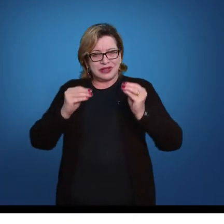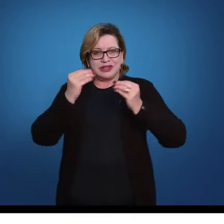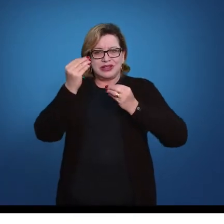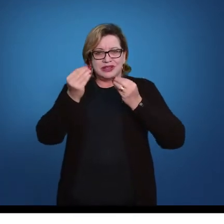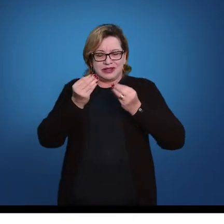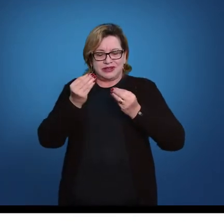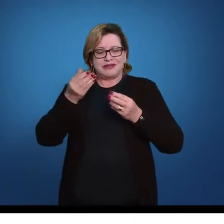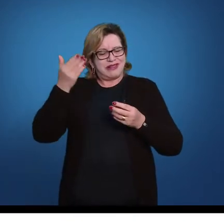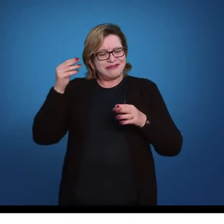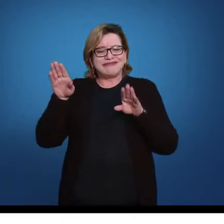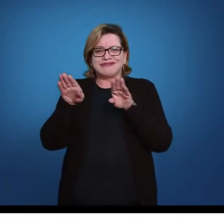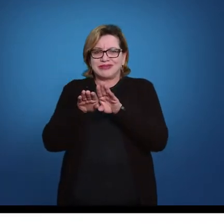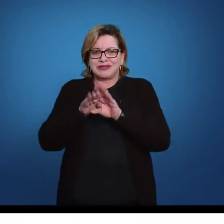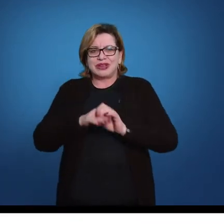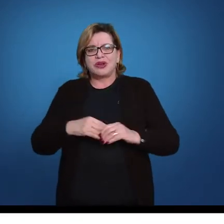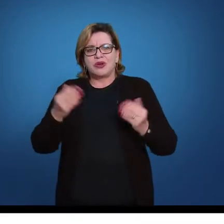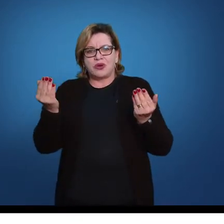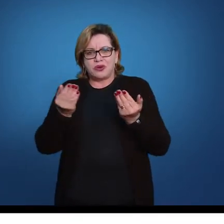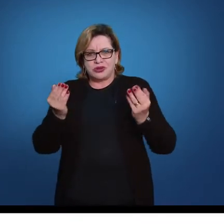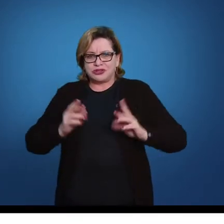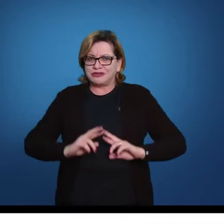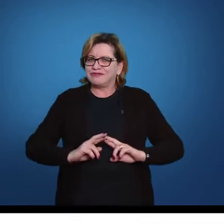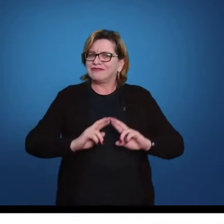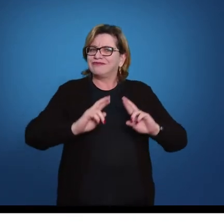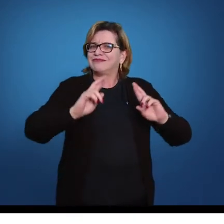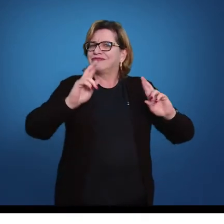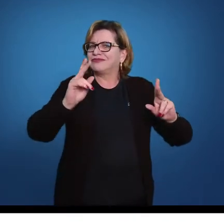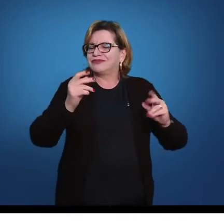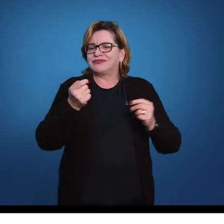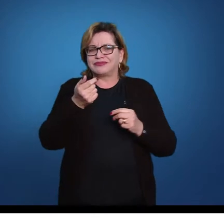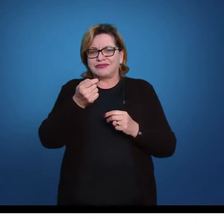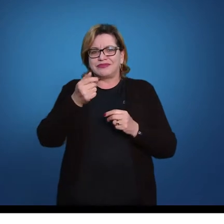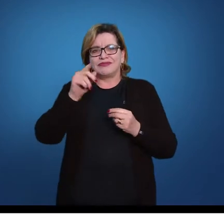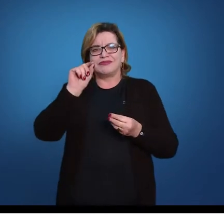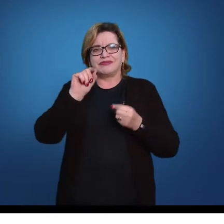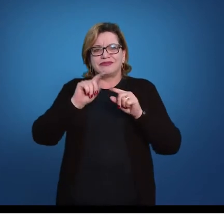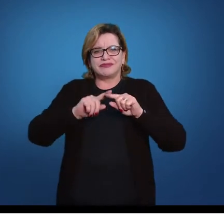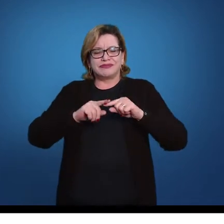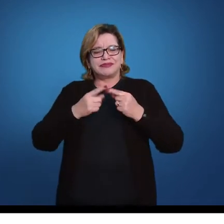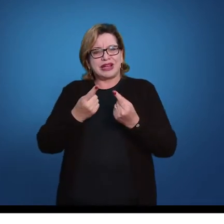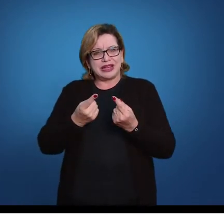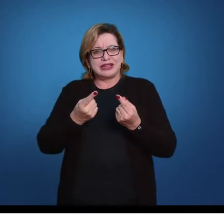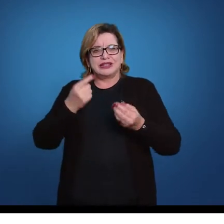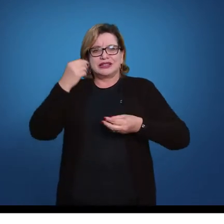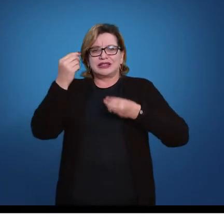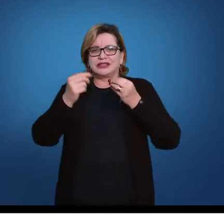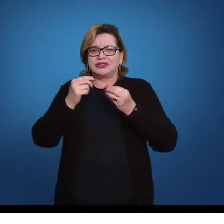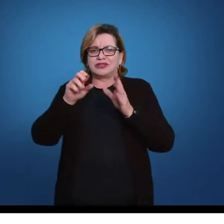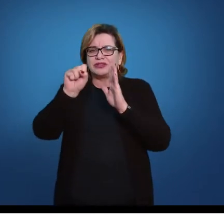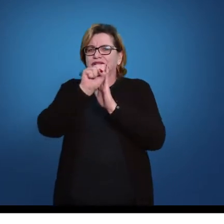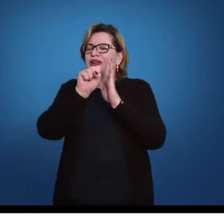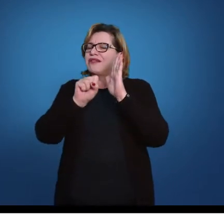nesse período. Hoje, nós já temos um movimento um pouco diferenciado, mas, principalmente no século XIX,